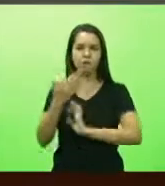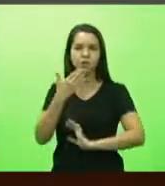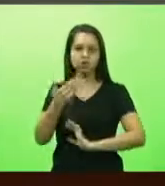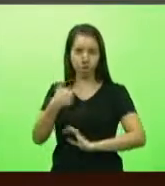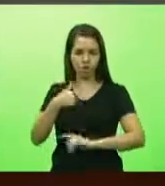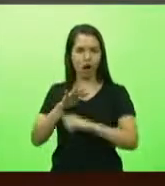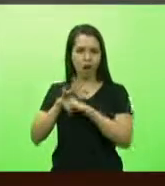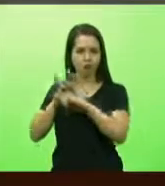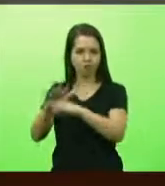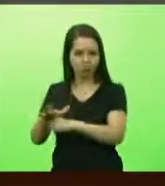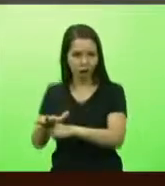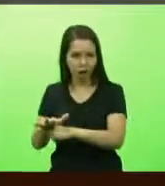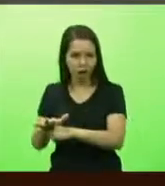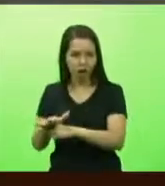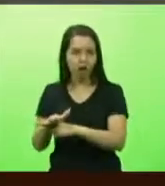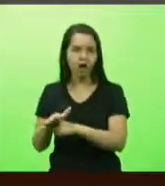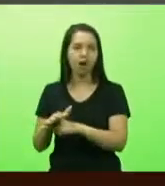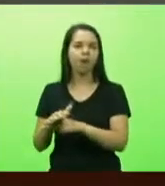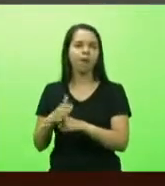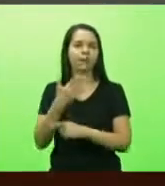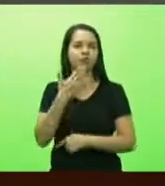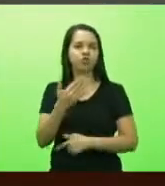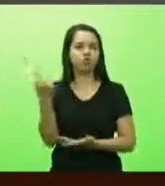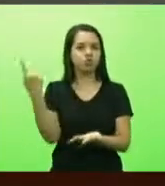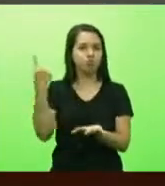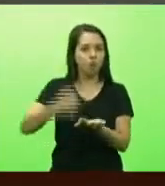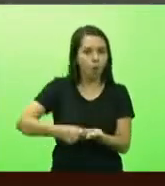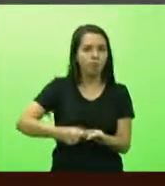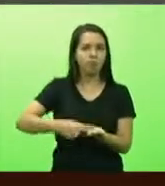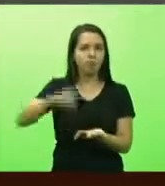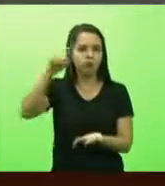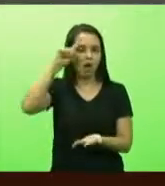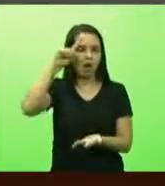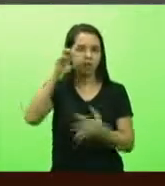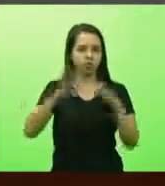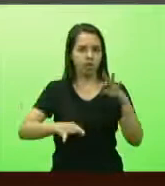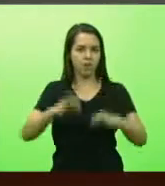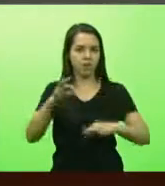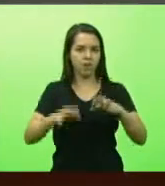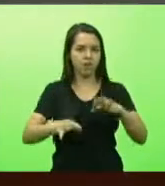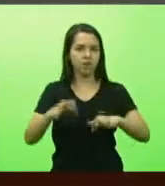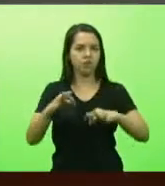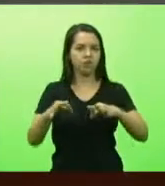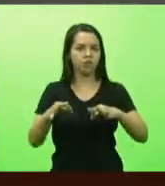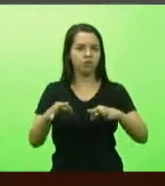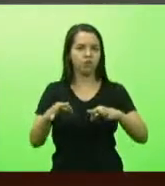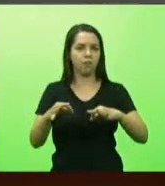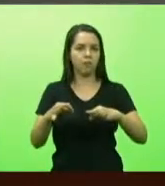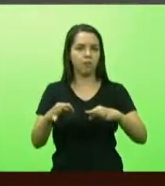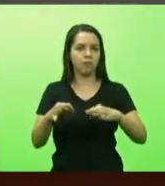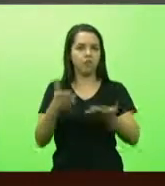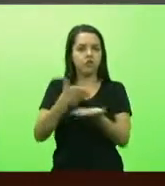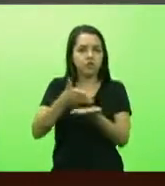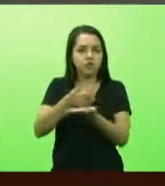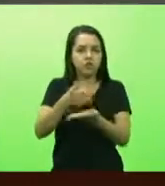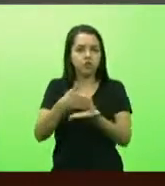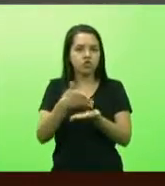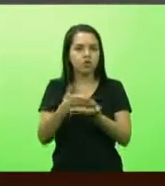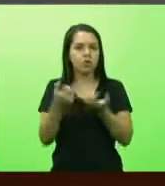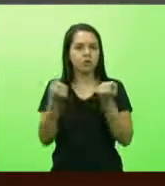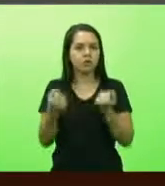pedindo para marcar o data do julgamento para dividir a carga dos processos.